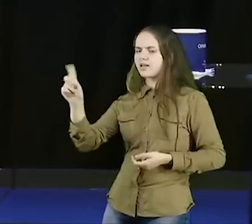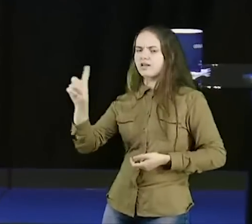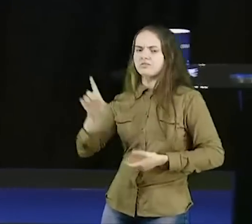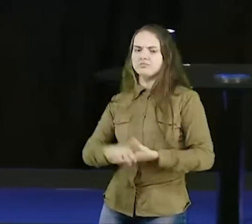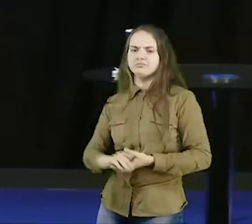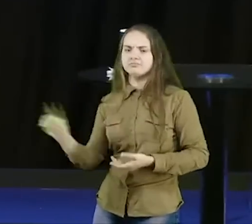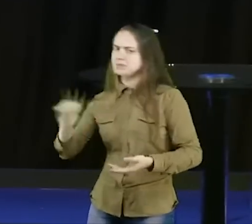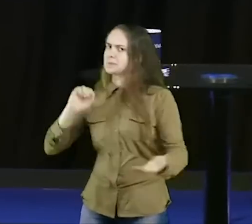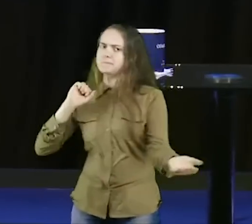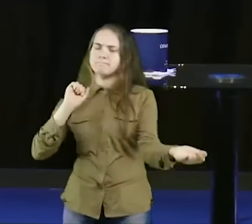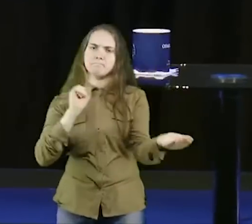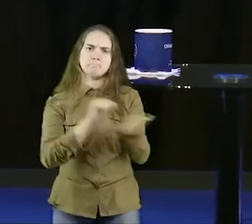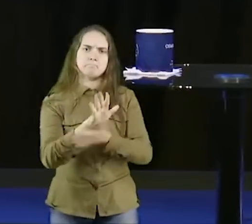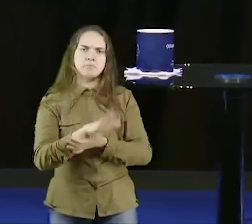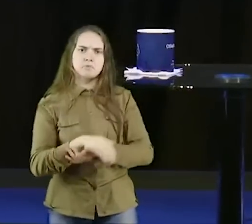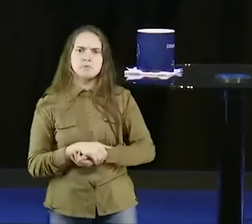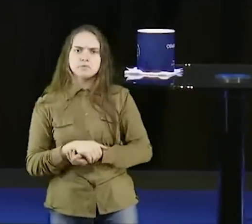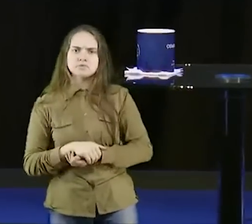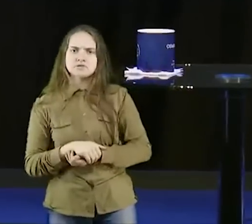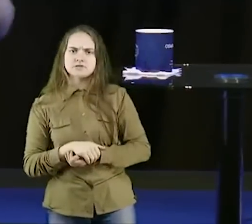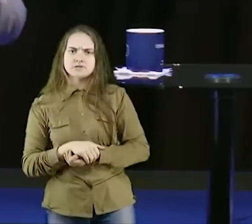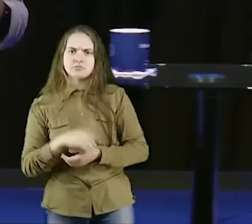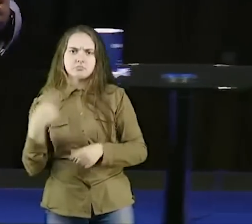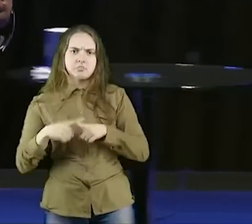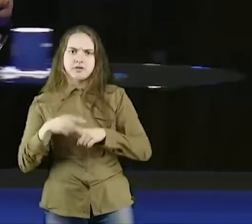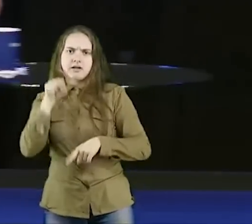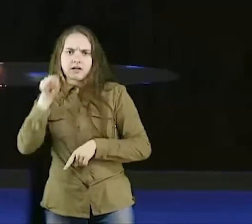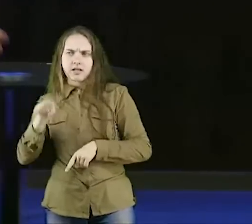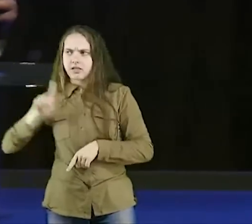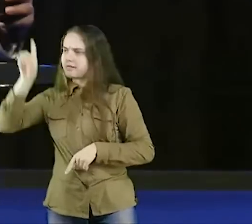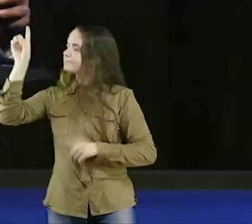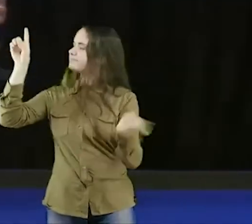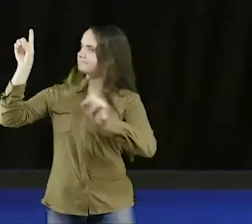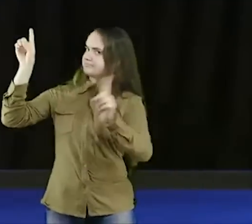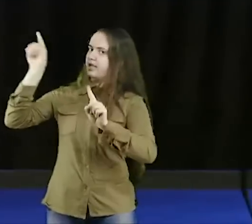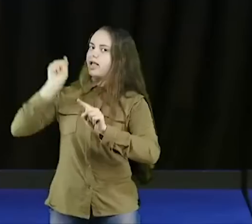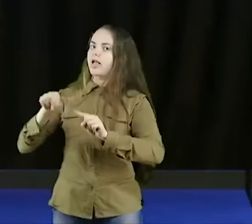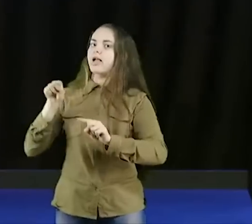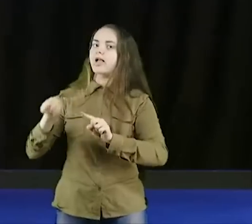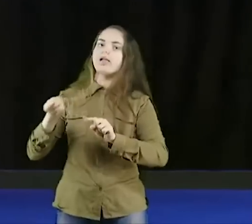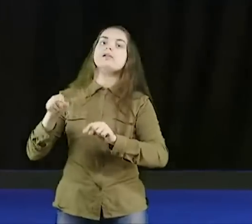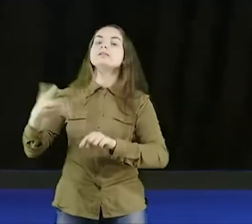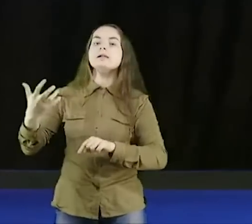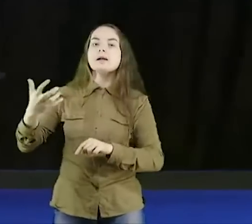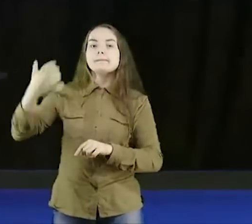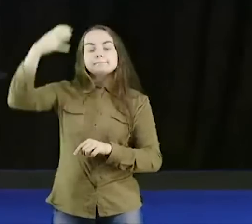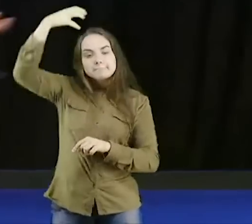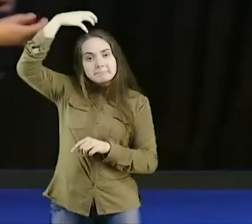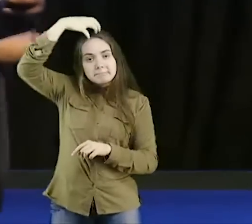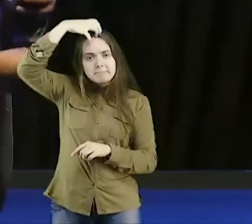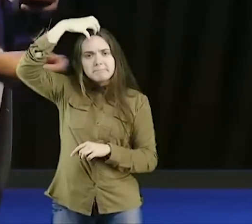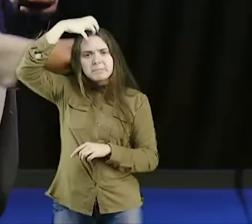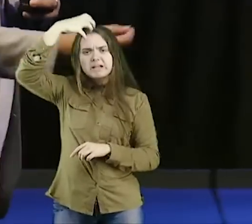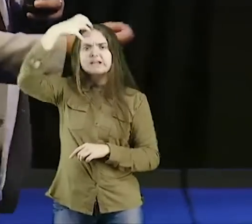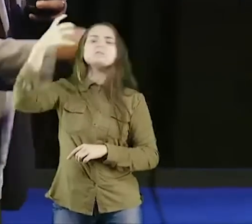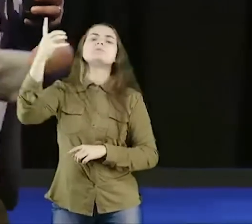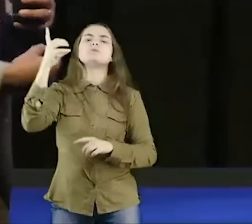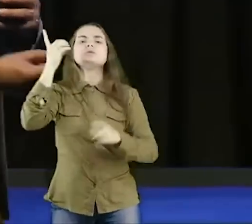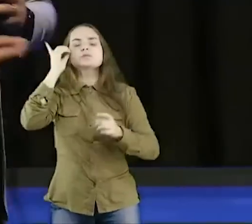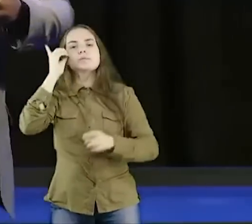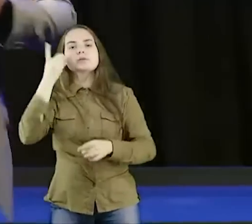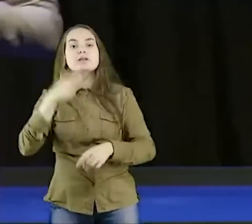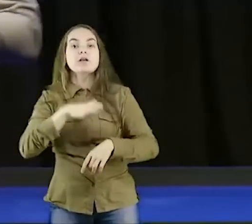ele não expulsa demônio, se não por Beuzebú, príncipe dos demônios, e começa ali, um arrasoado, uma conversa, um bate